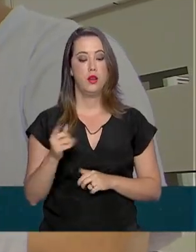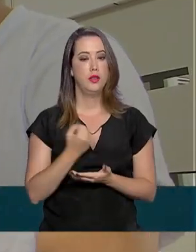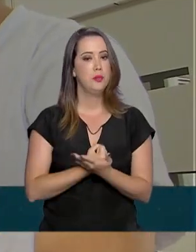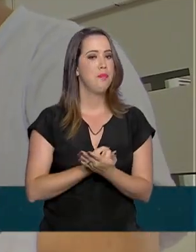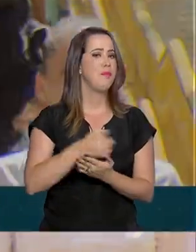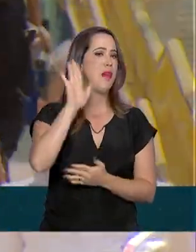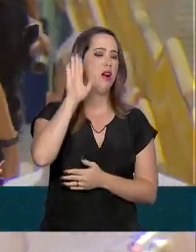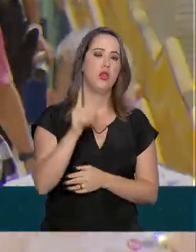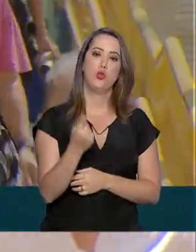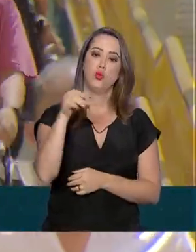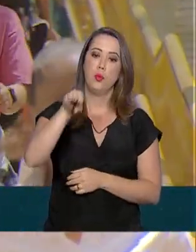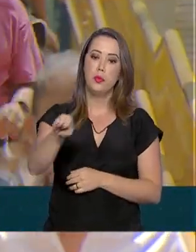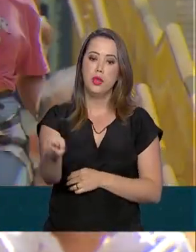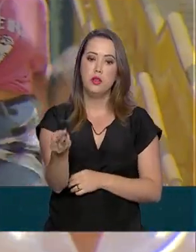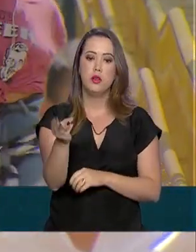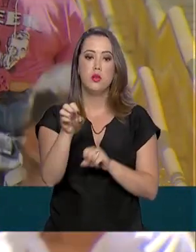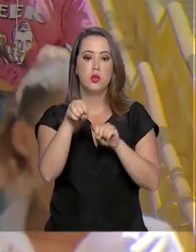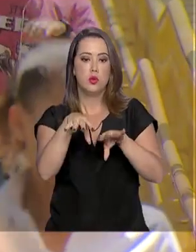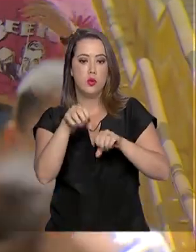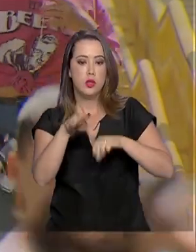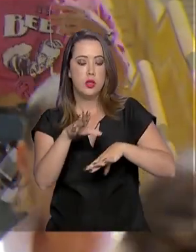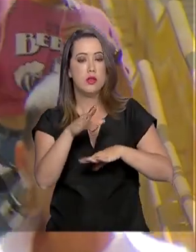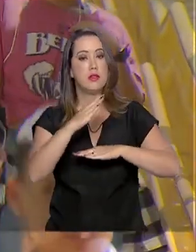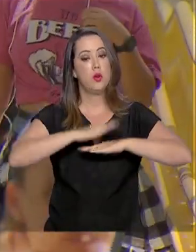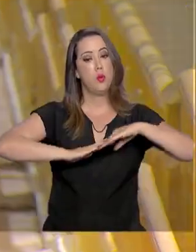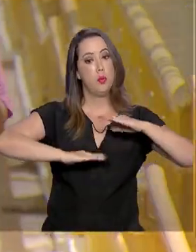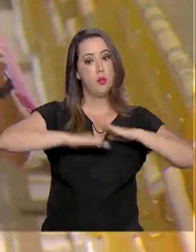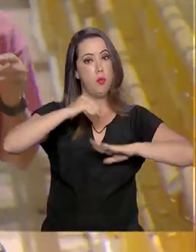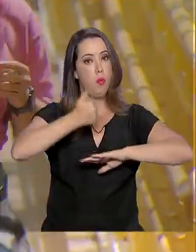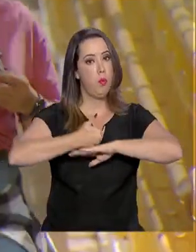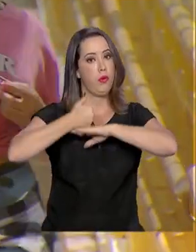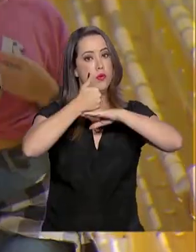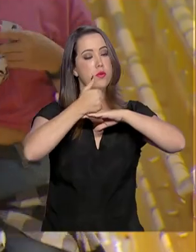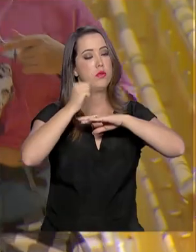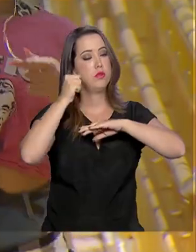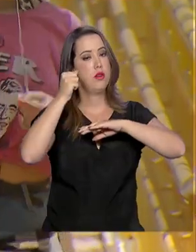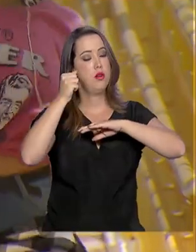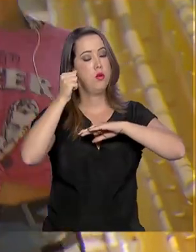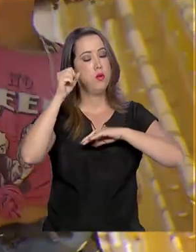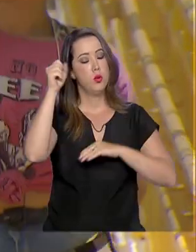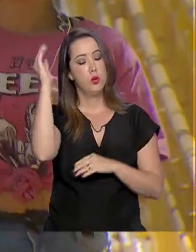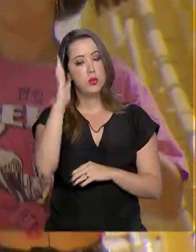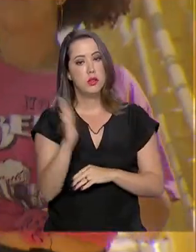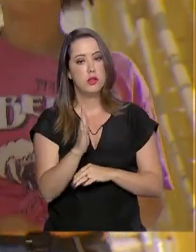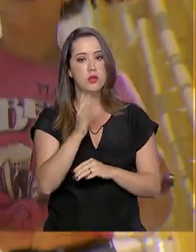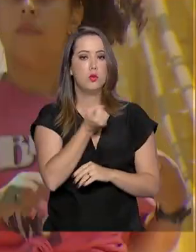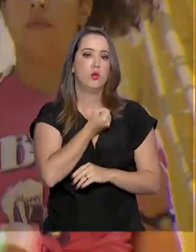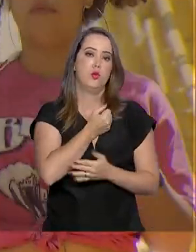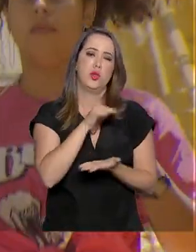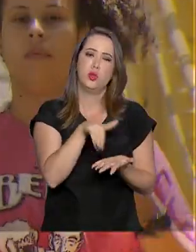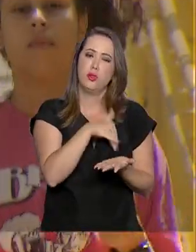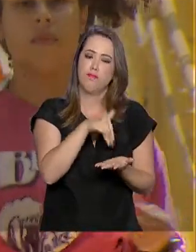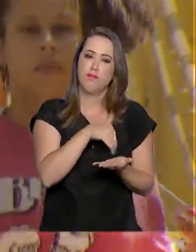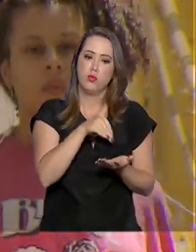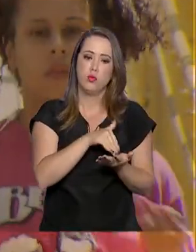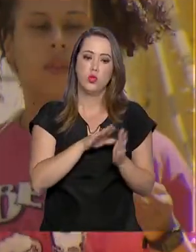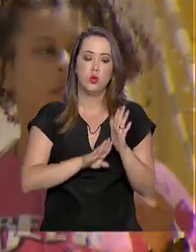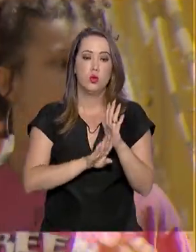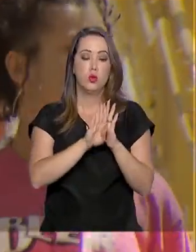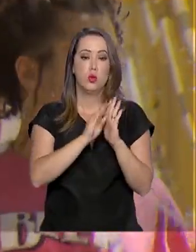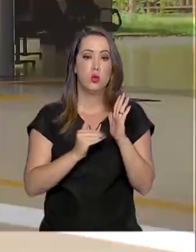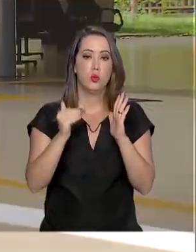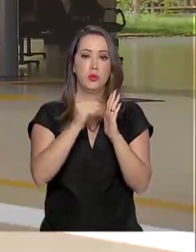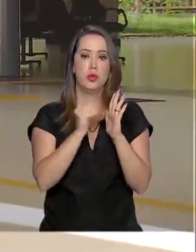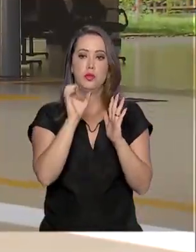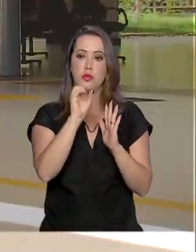1 milhão e 900 mil alunos da educação profissional no país. O número de matrículas na modalidade aumentou 0,6